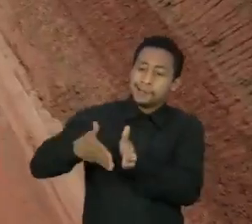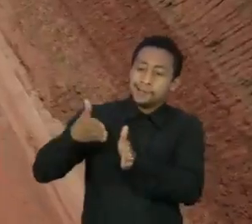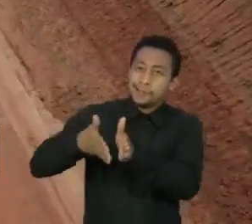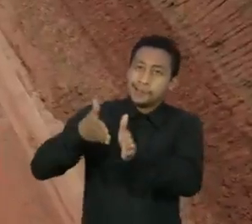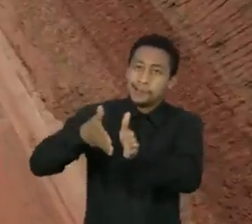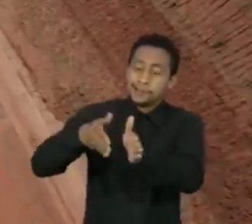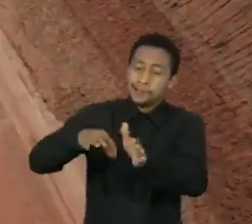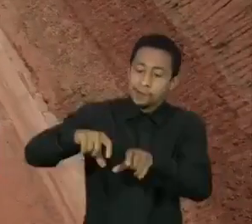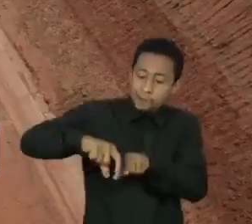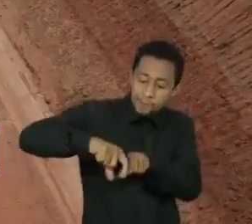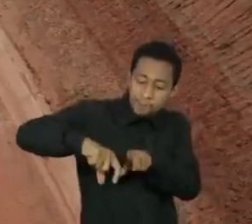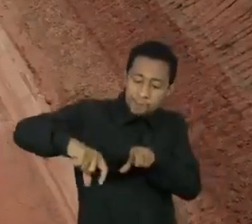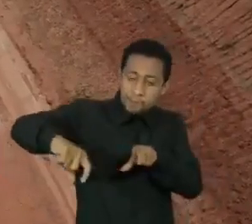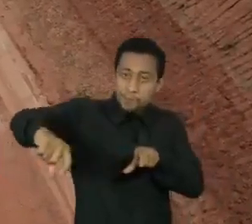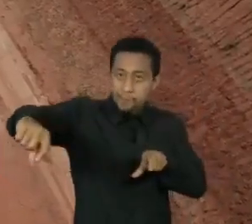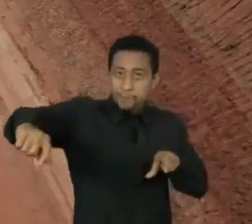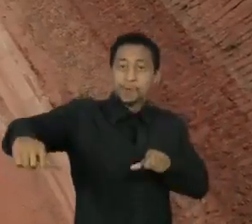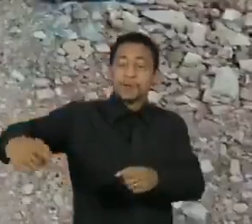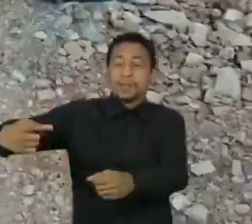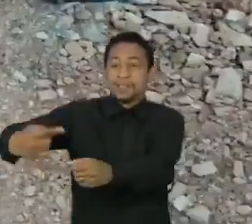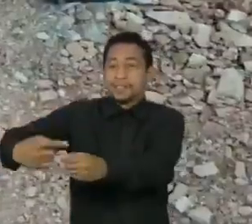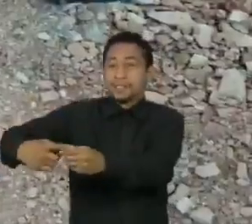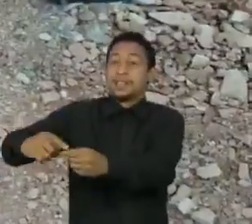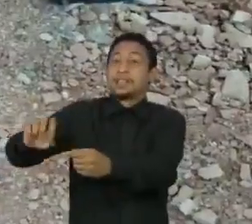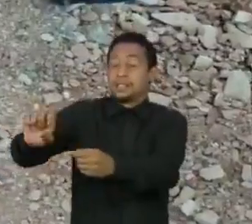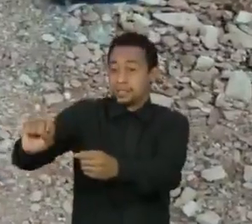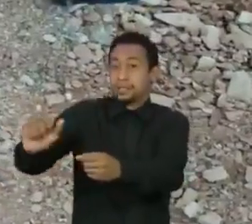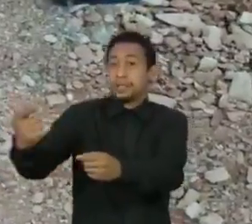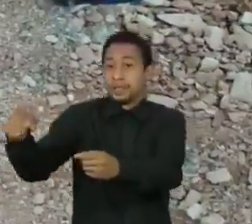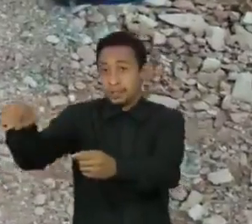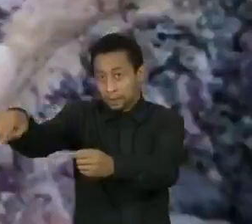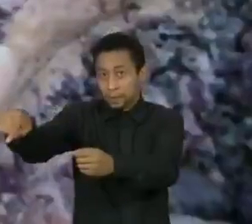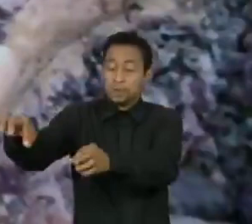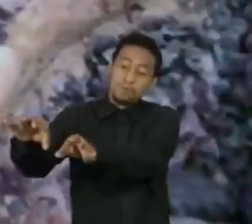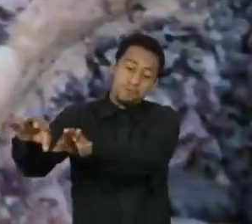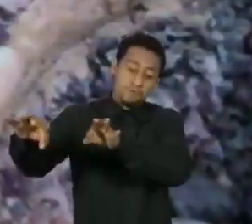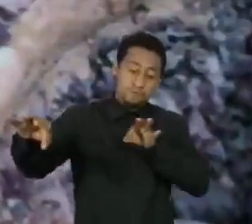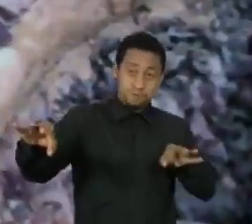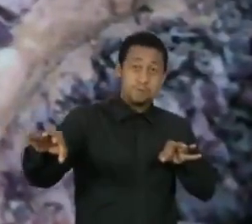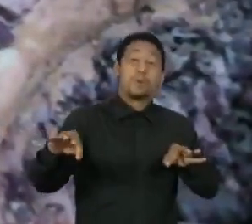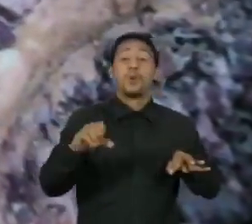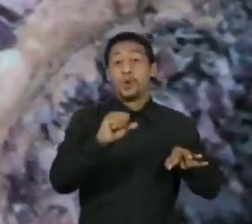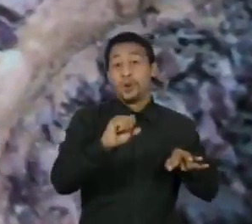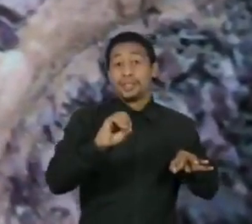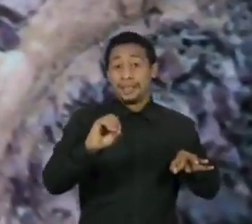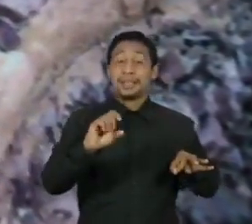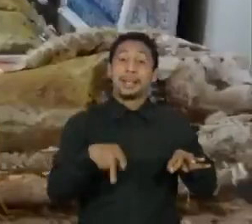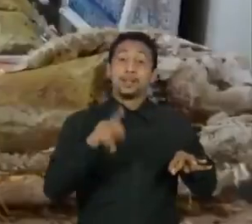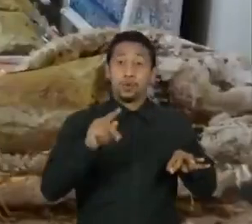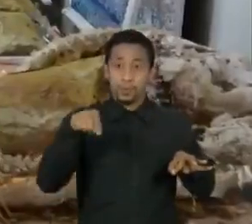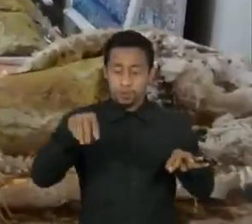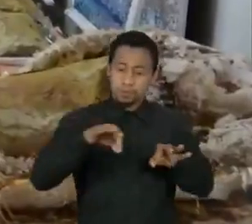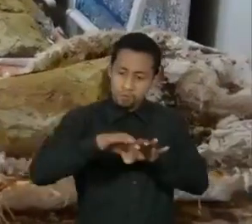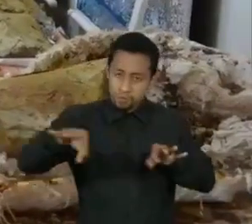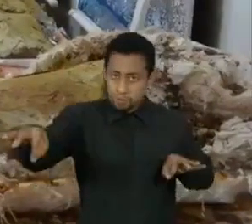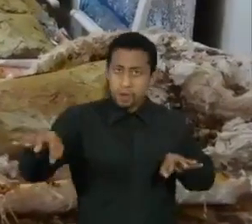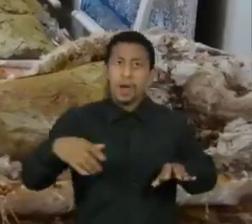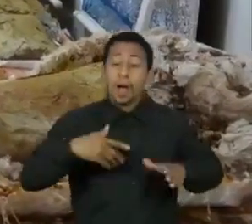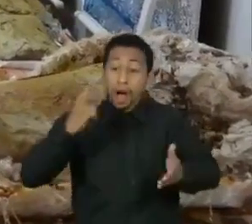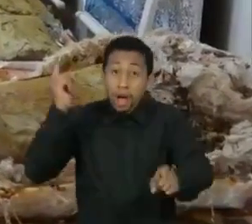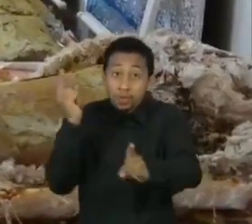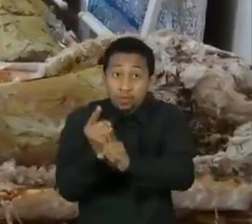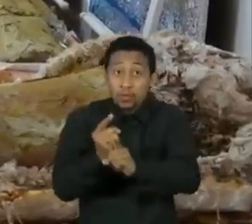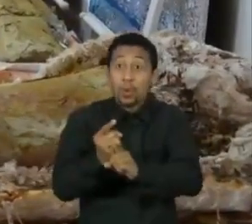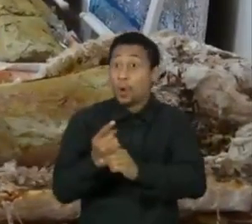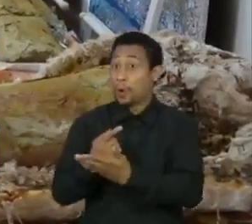mais de 600 quilômetros da capital São Luís. As escavações começaram em abril e foram retomadas em junho. O fêmur mede